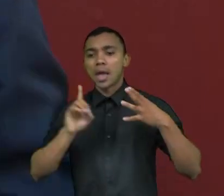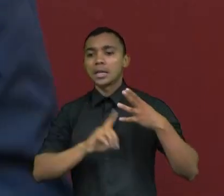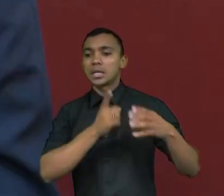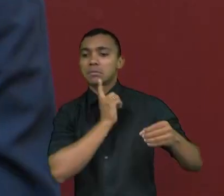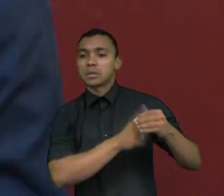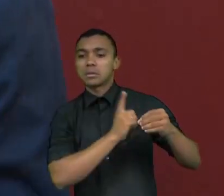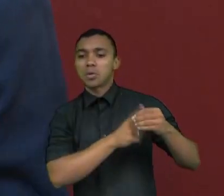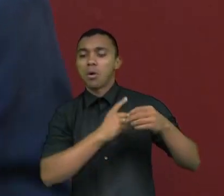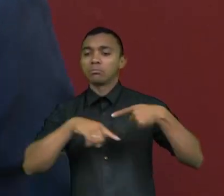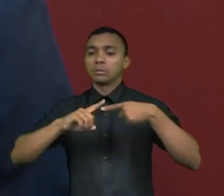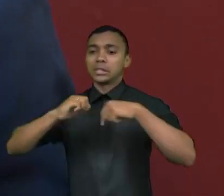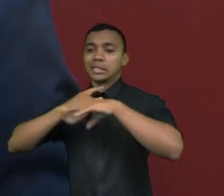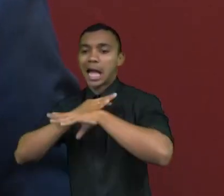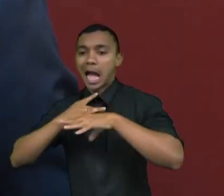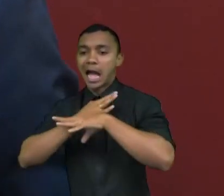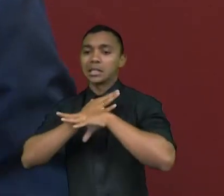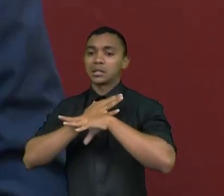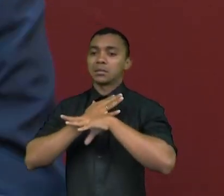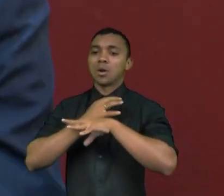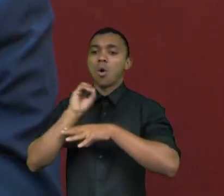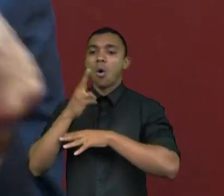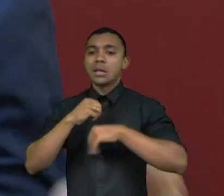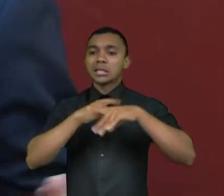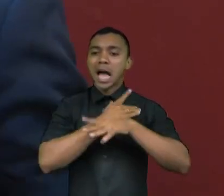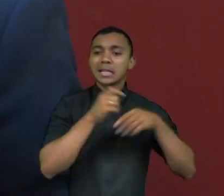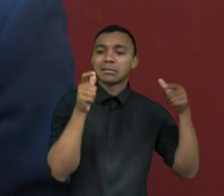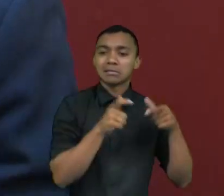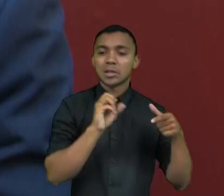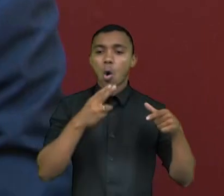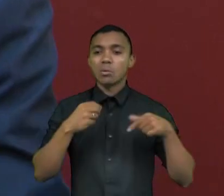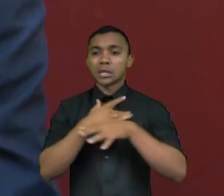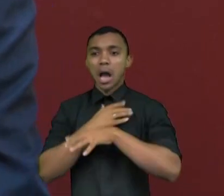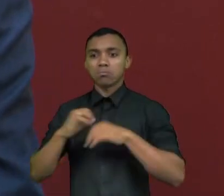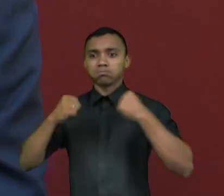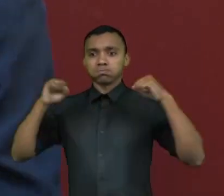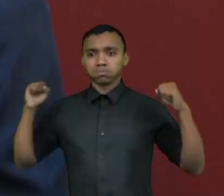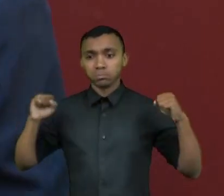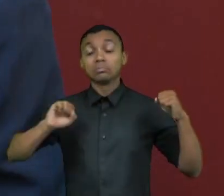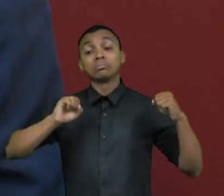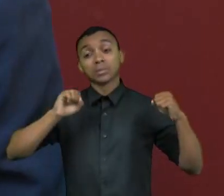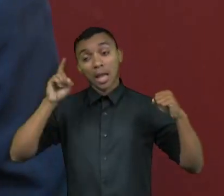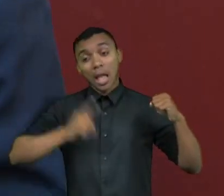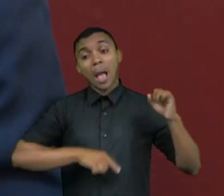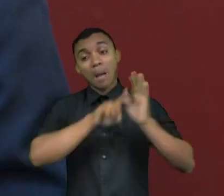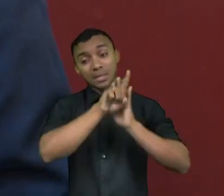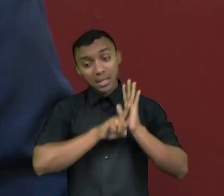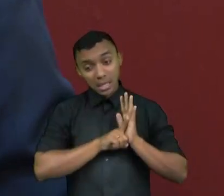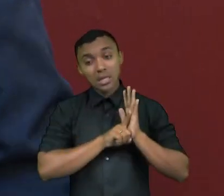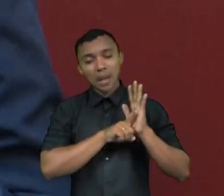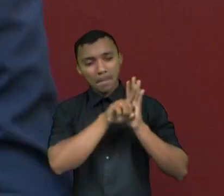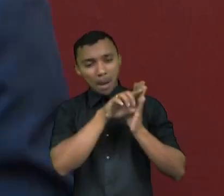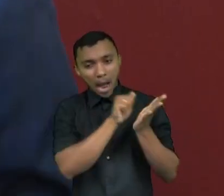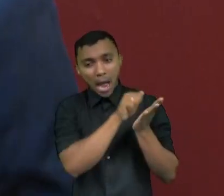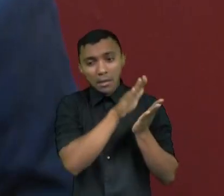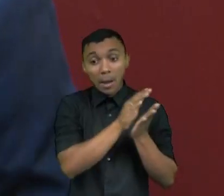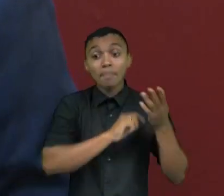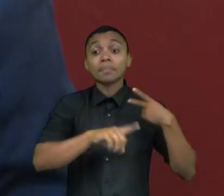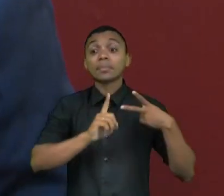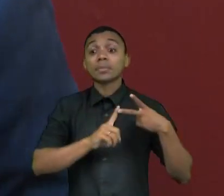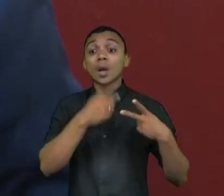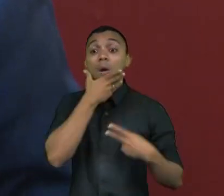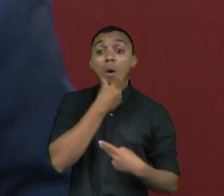zona rural, na zona urbana. Cidade de grande porte, médio porte, pequeno porte. Então, isso as pesquisas levam em conta. Segundo ponto, se é um homem ou mulher.